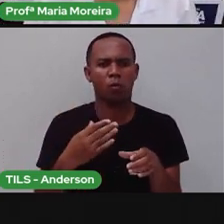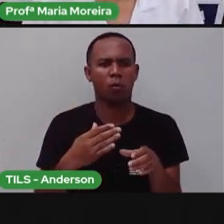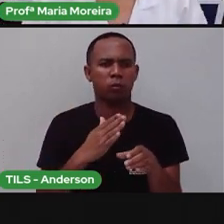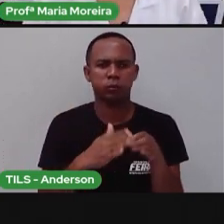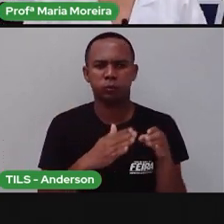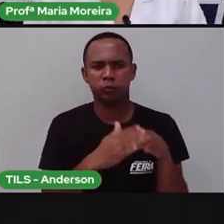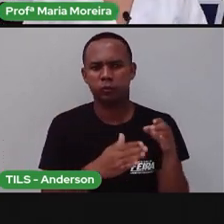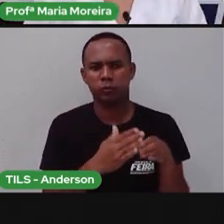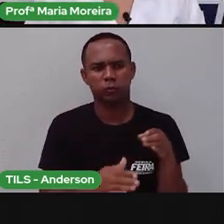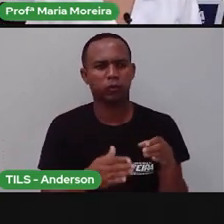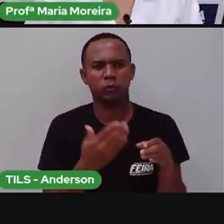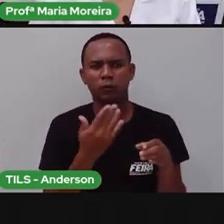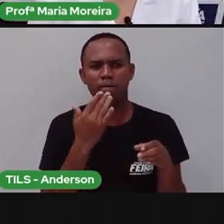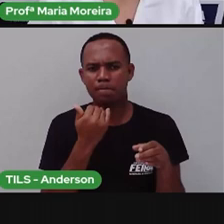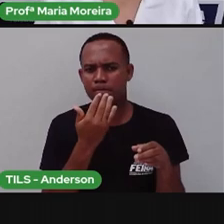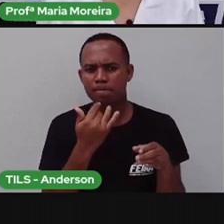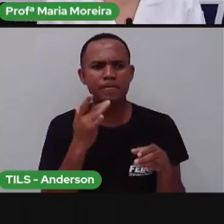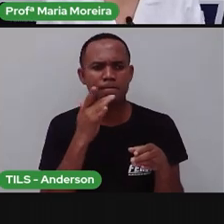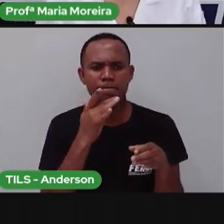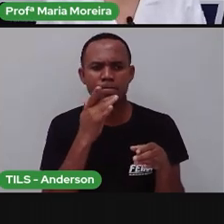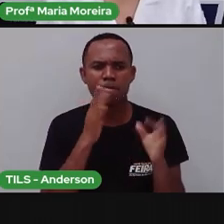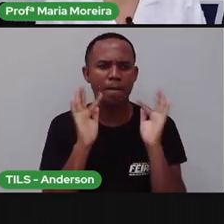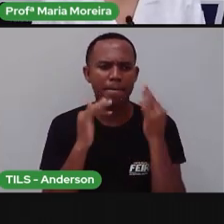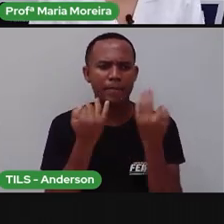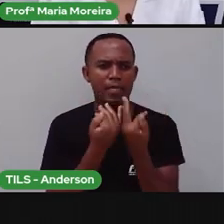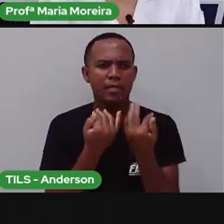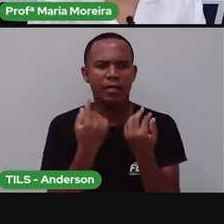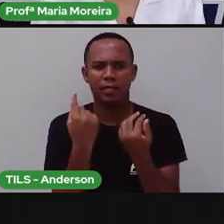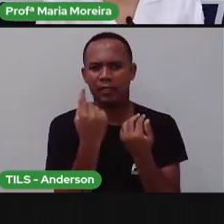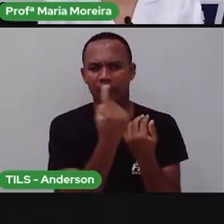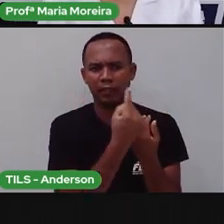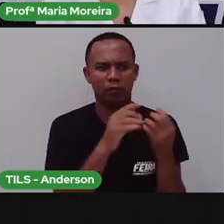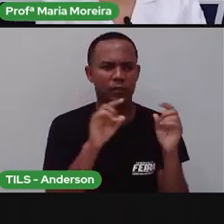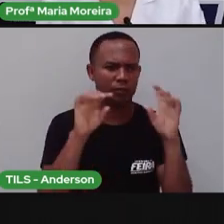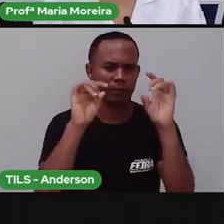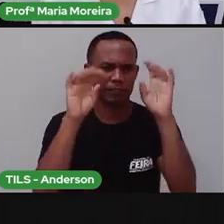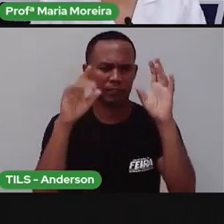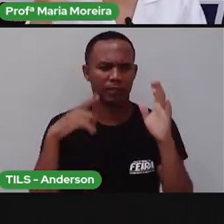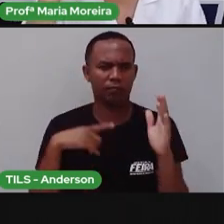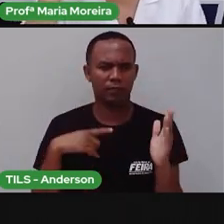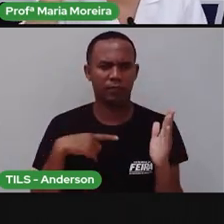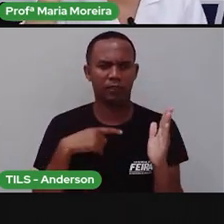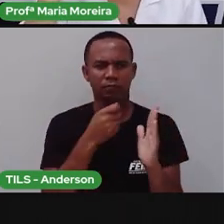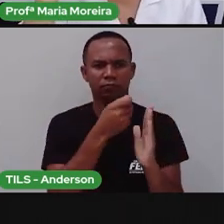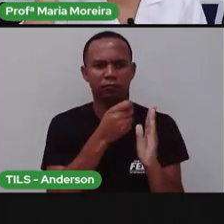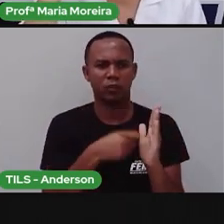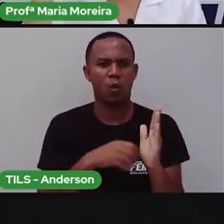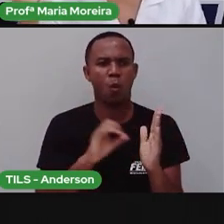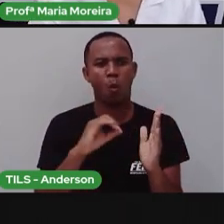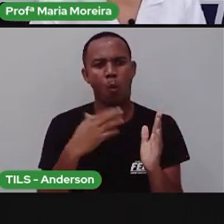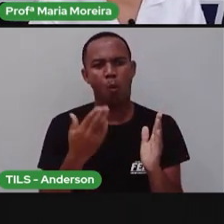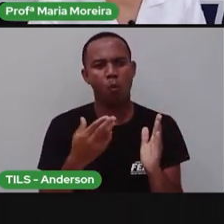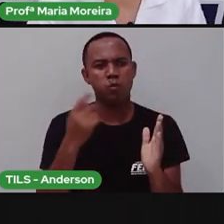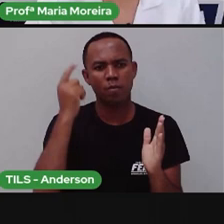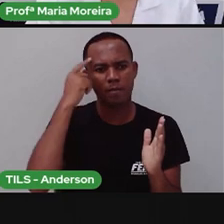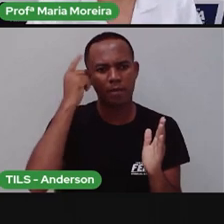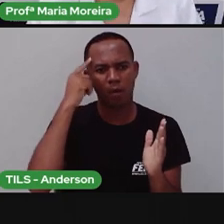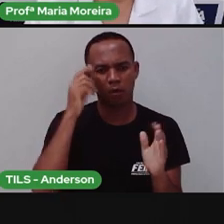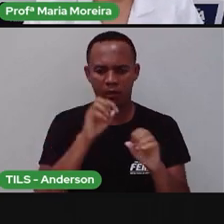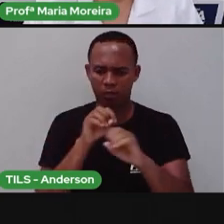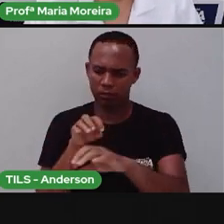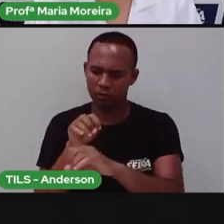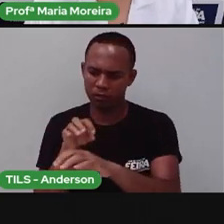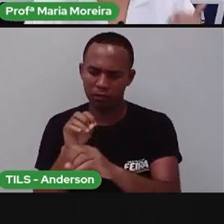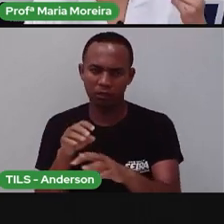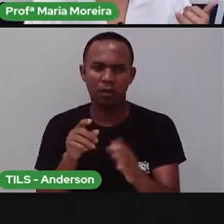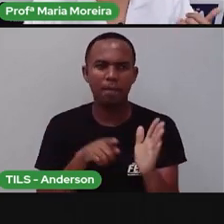bem, né? Então, isso são as receitas de família. Algumas estão anotadas, outras ficam aonde? Nossa, memória. Não